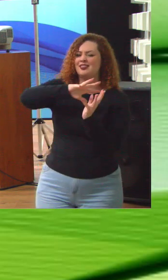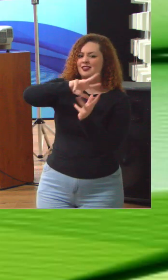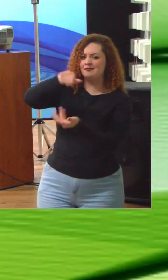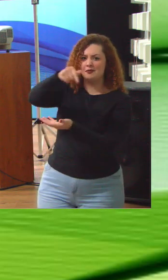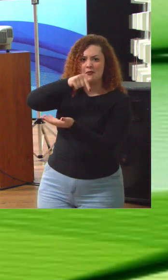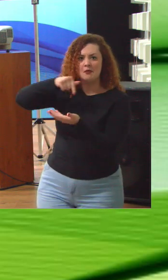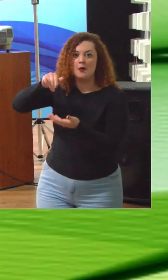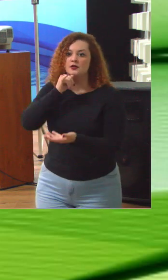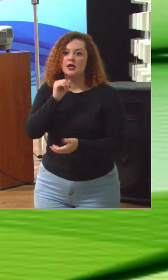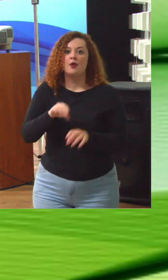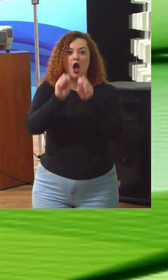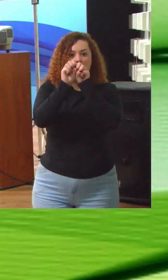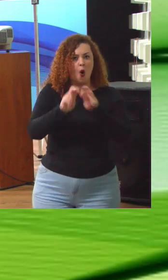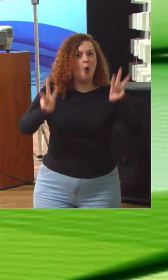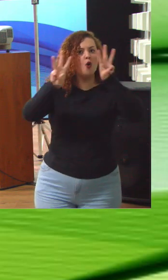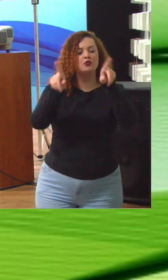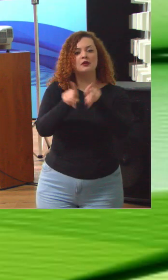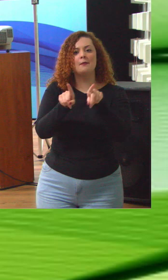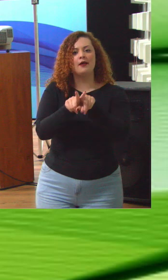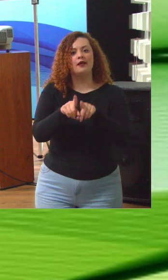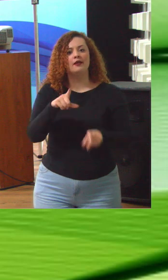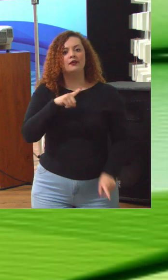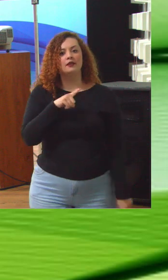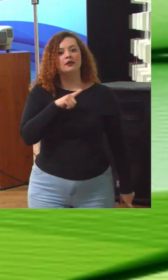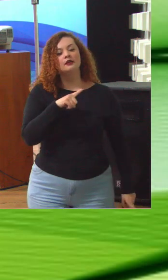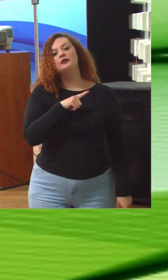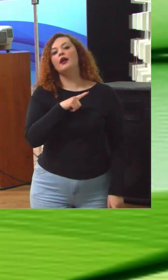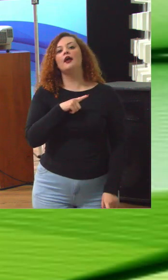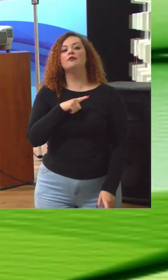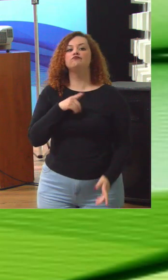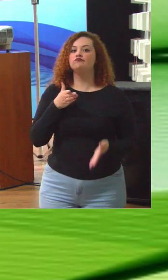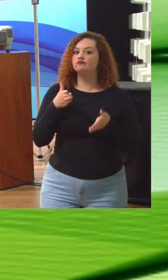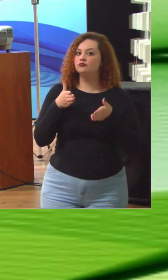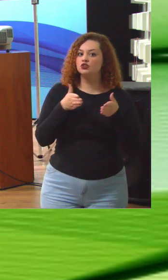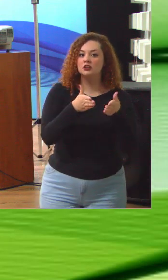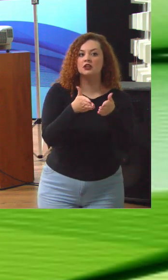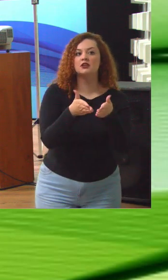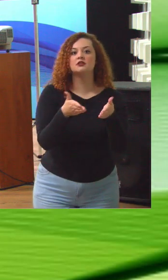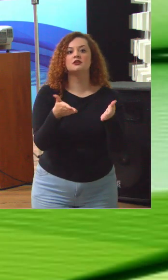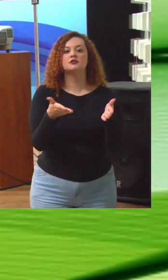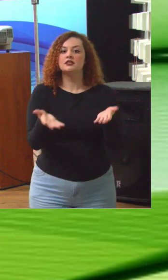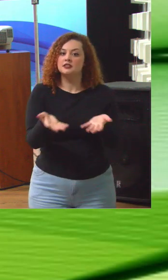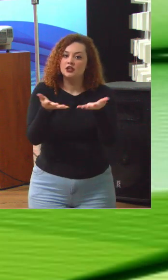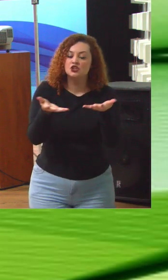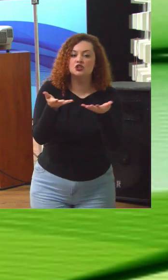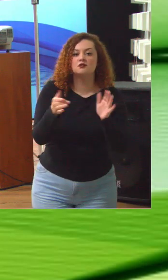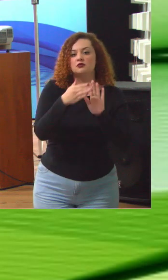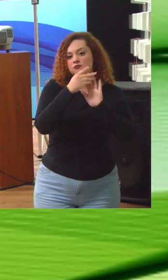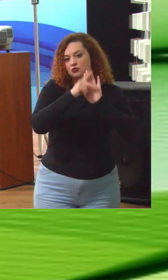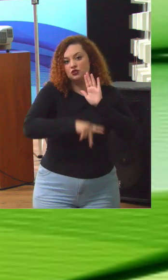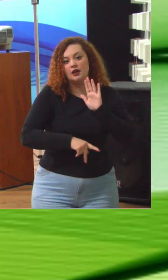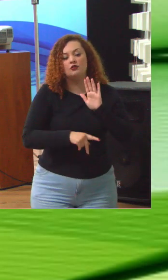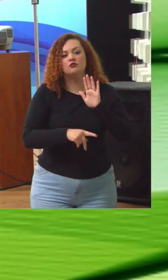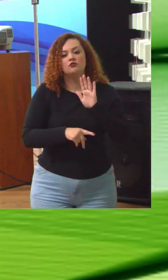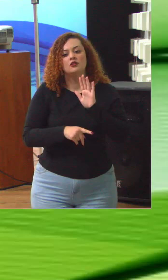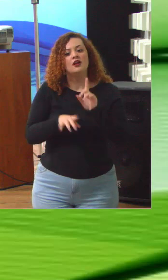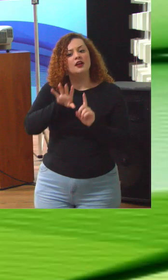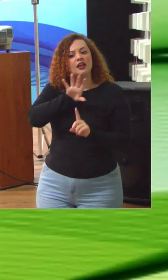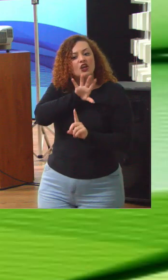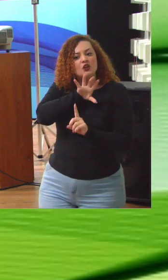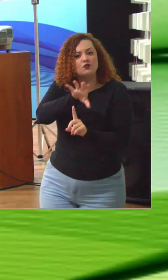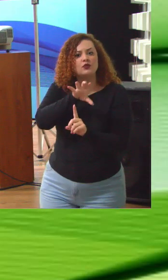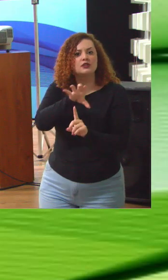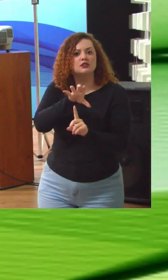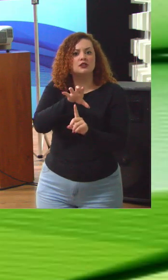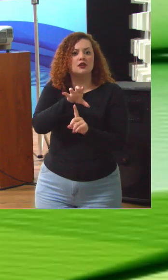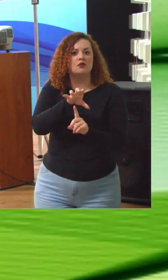como a ONU, estabelecem eventualmente diretrizes e iniciativas que afetam o comportamento e a formulação